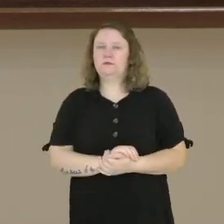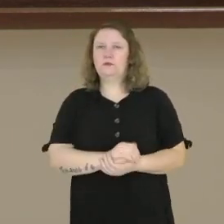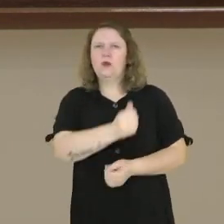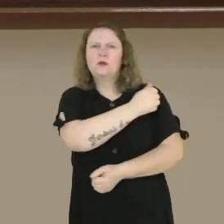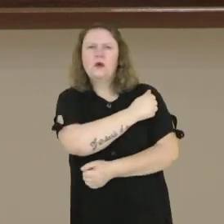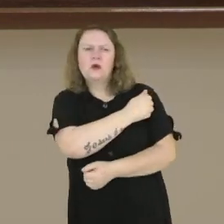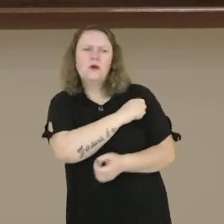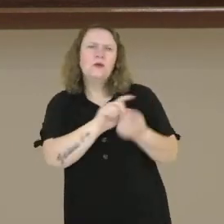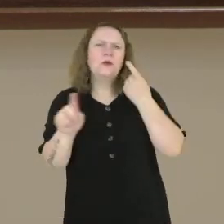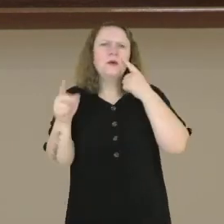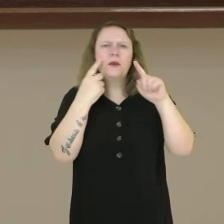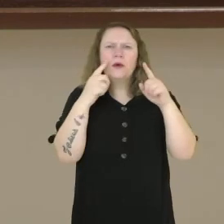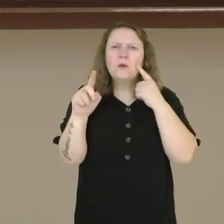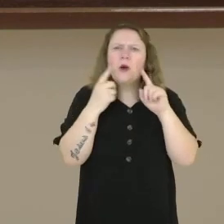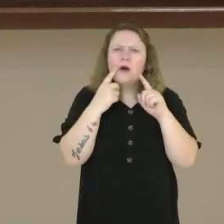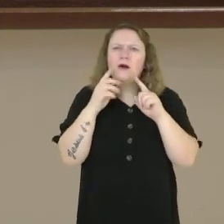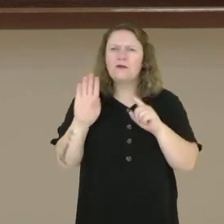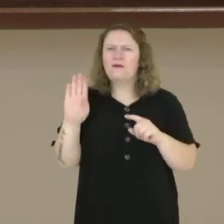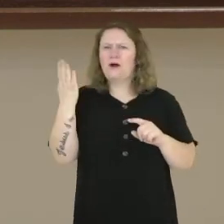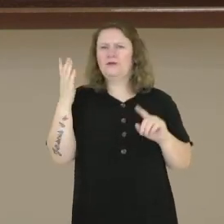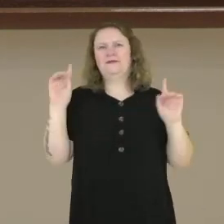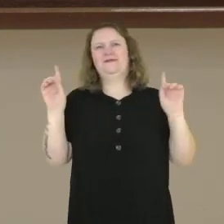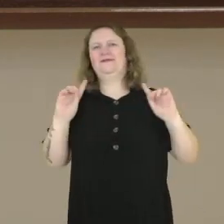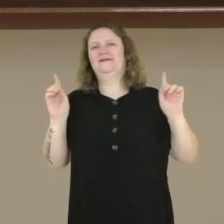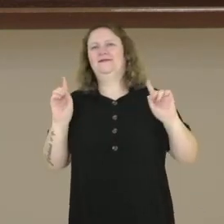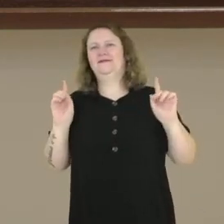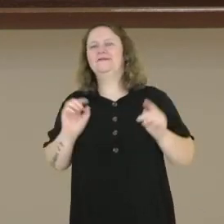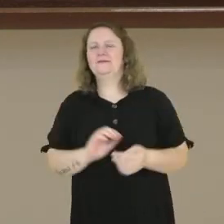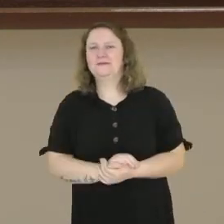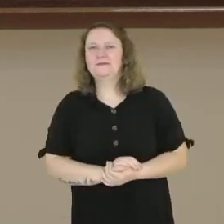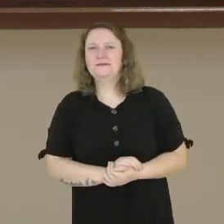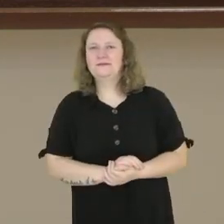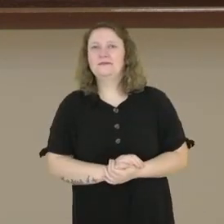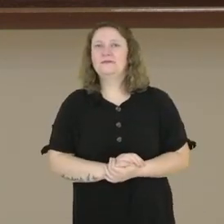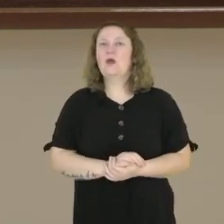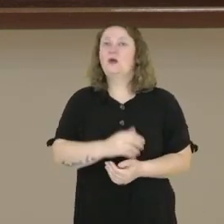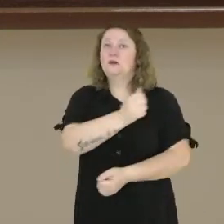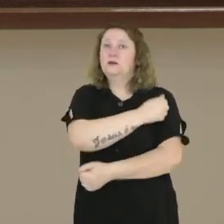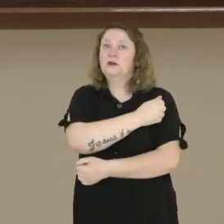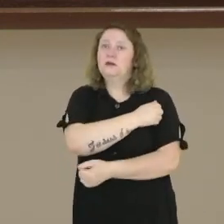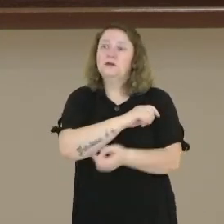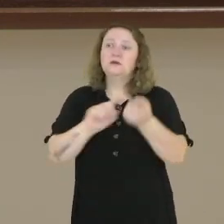descobriram que a notícia em si não era falsa. Os alunos descobriram isso.